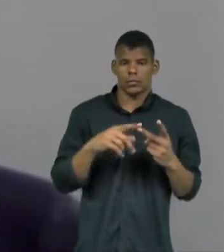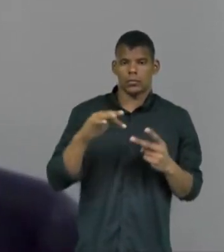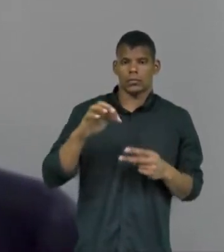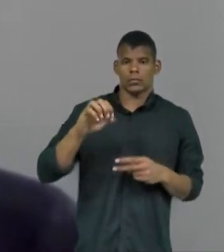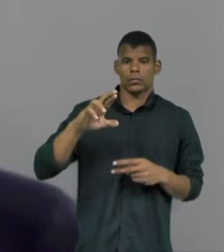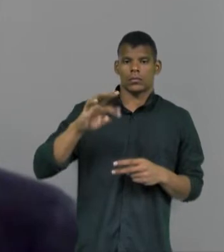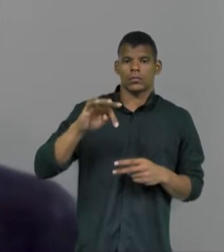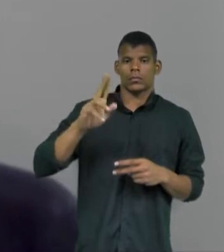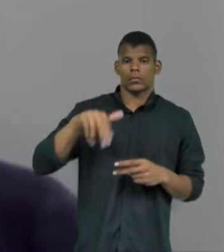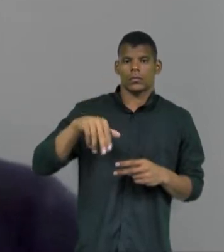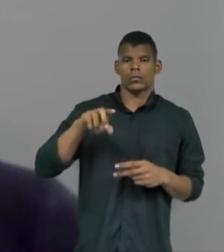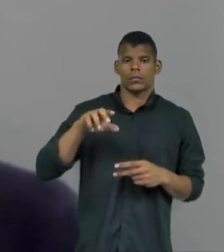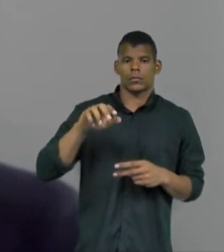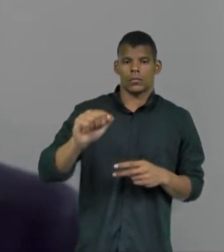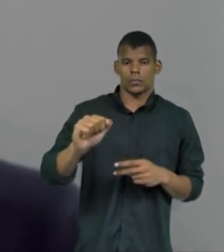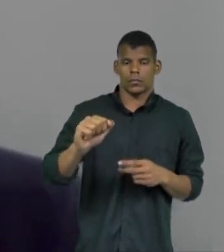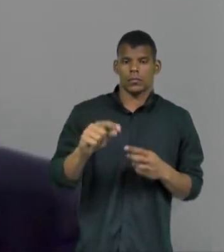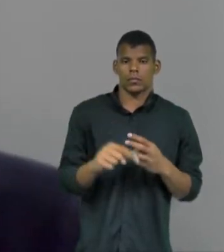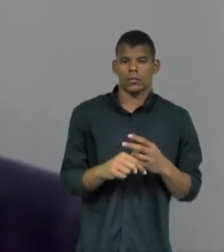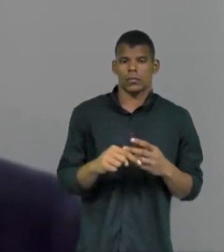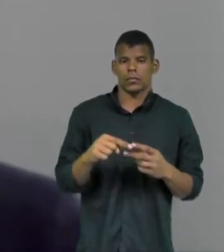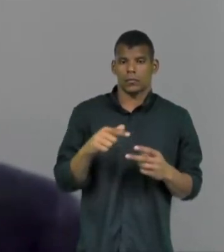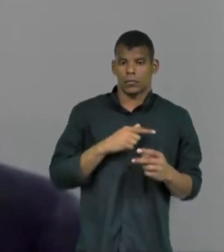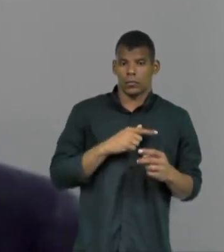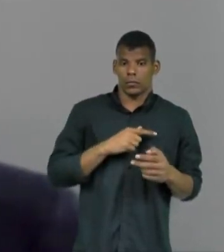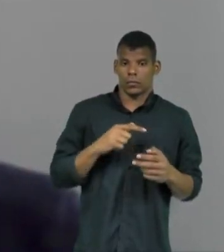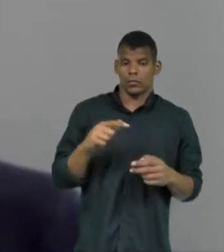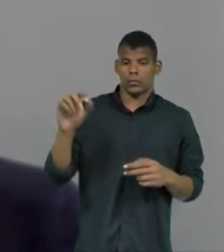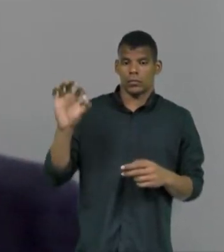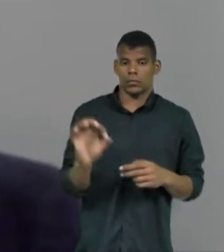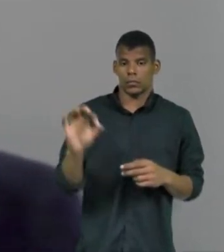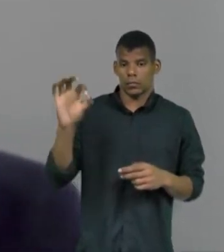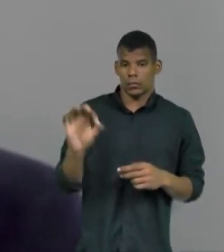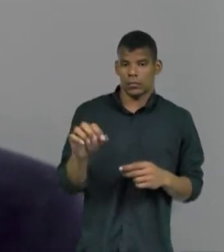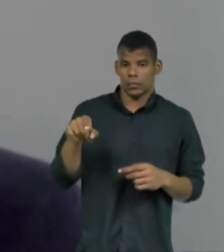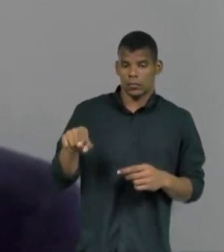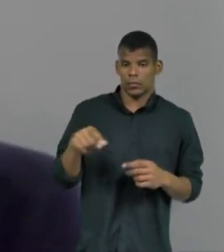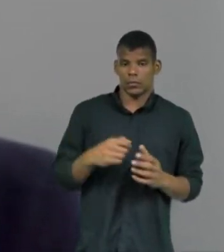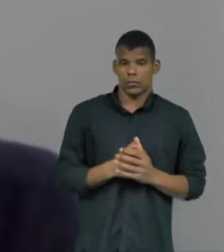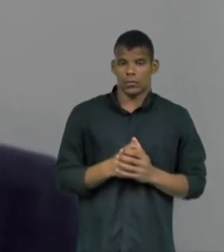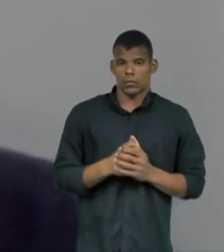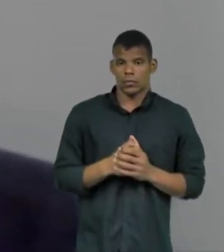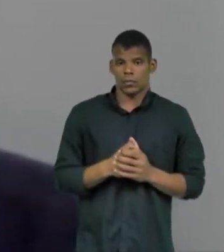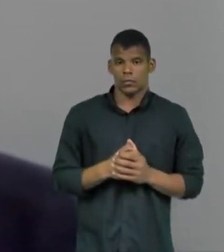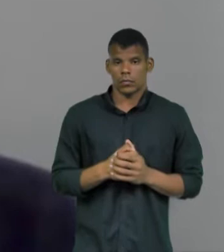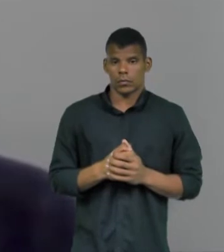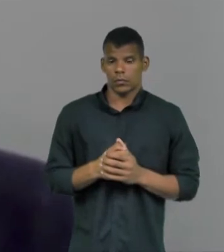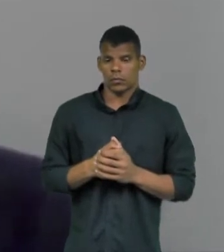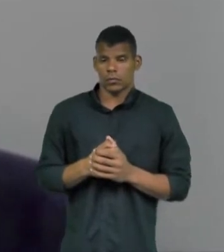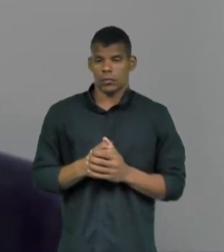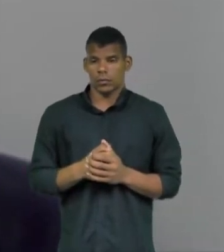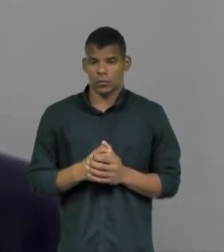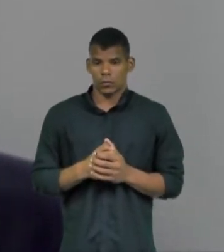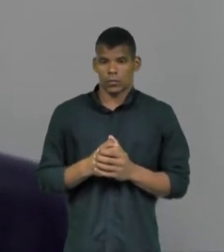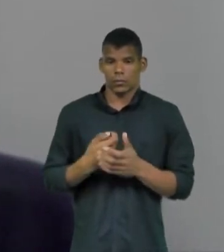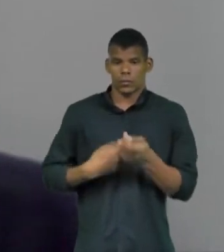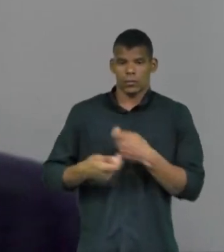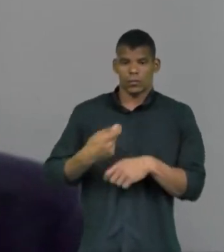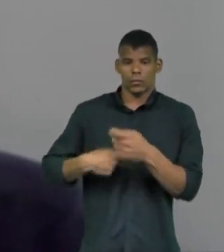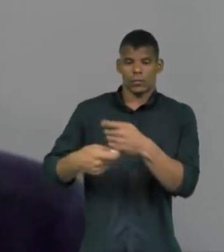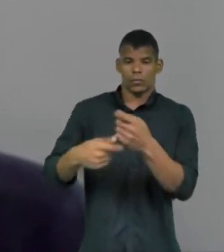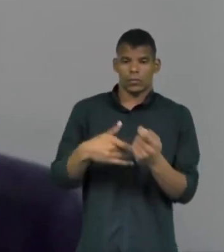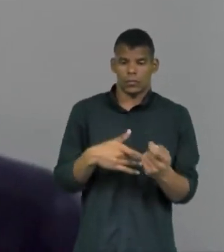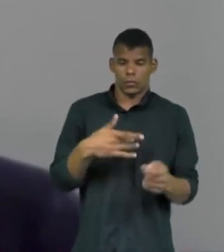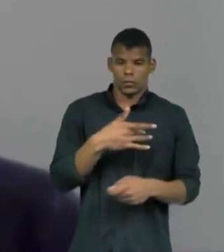partir daí, você determina um percentual e qual o direcionamento desses recursos, se para a saúde,